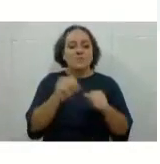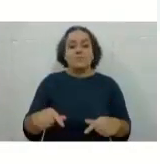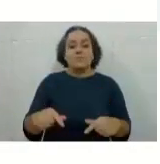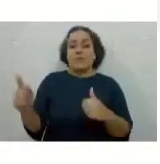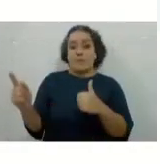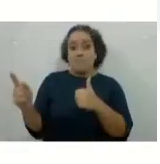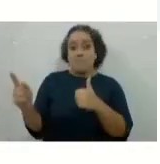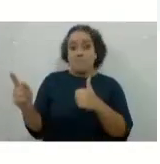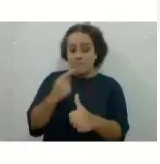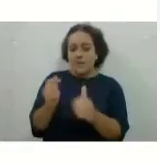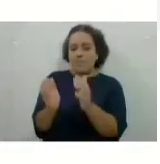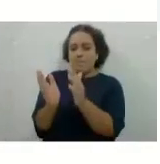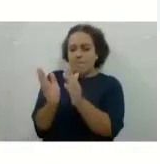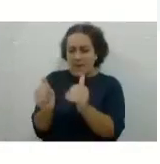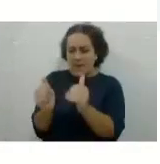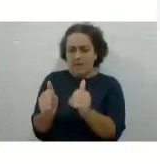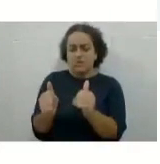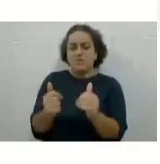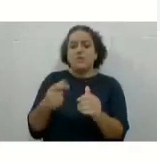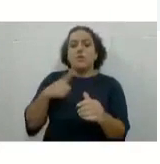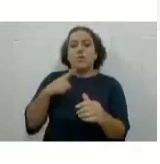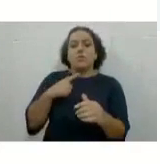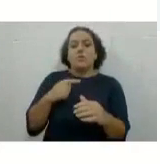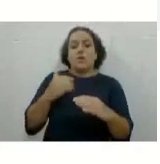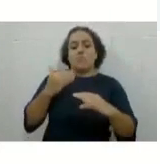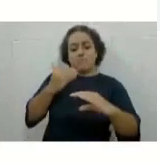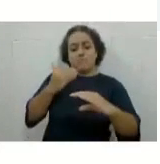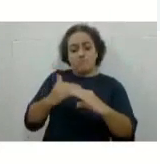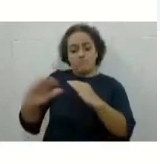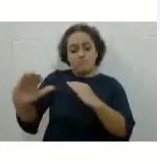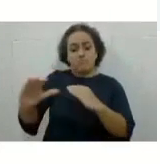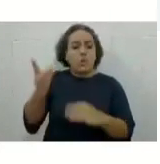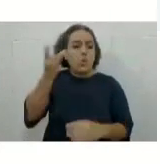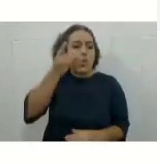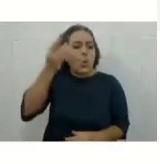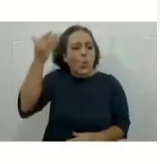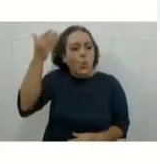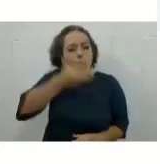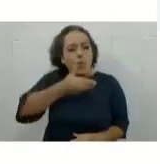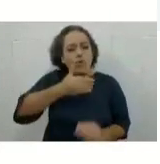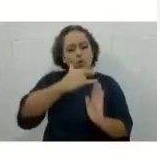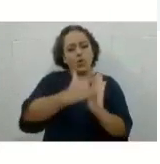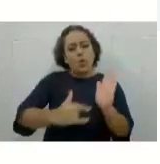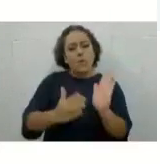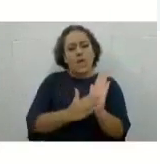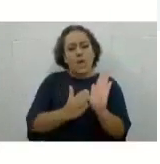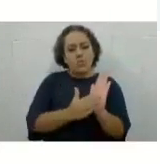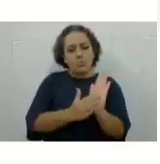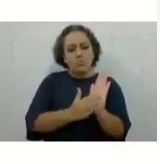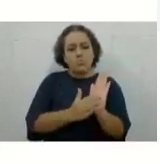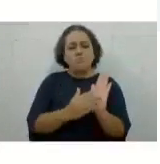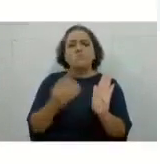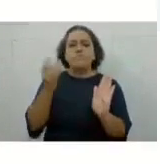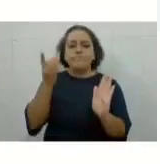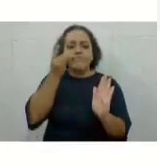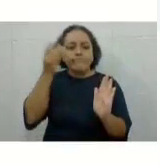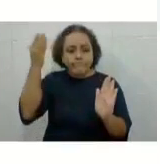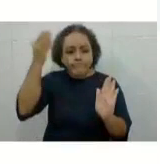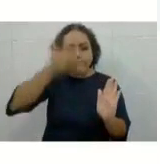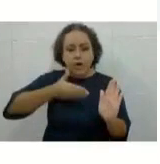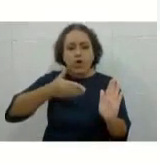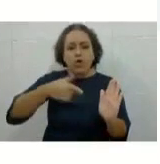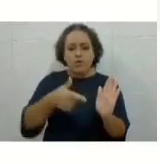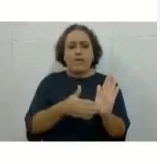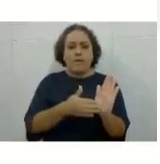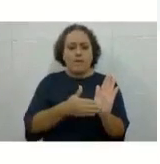comprovante que você tem que garante, né? A sua, o seu direito